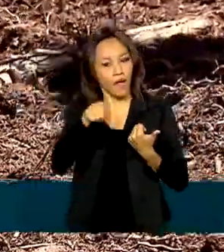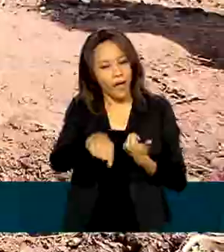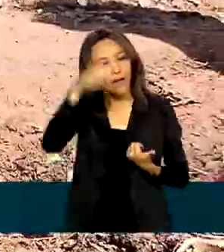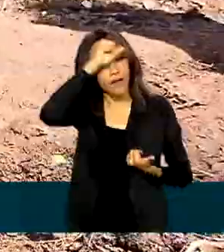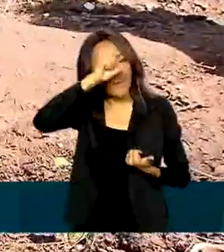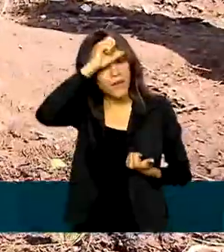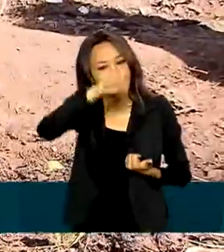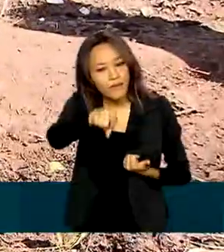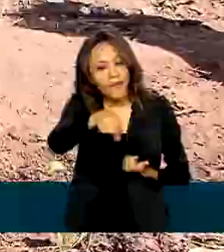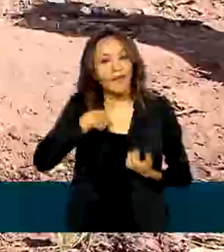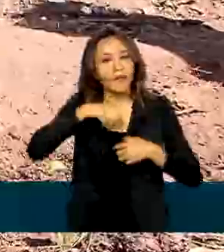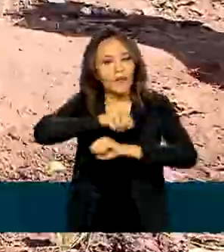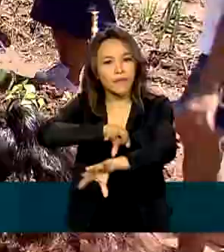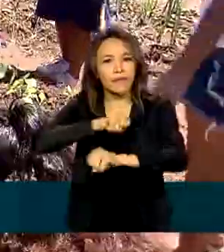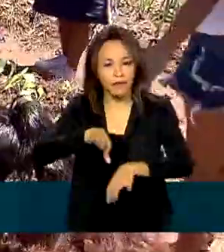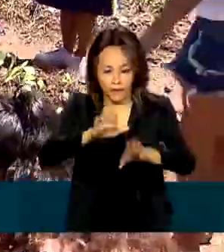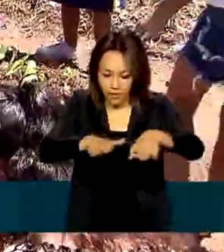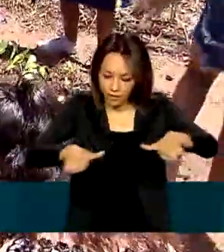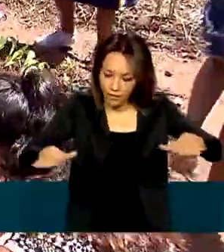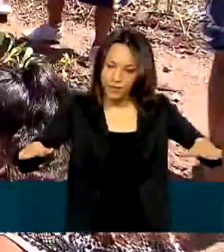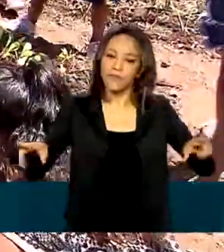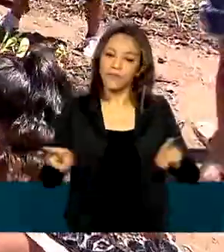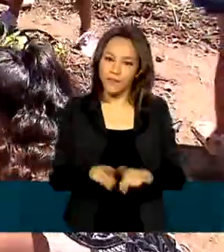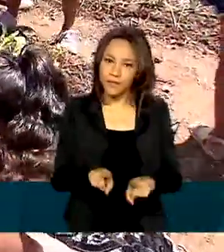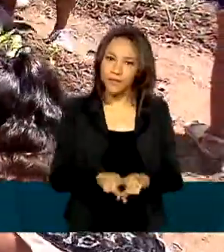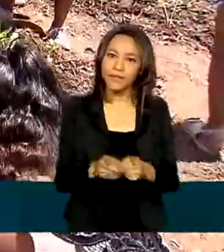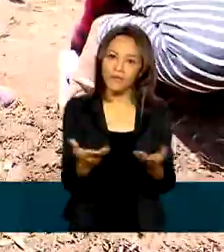aprender, de ensinar as crianças também.